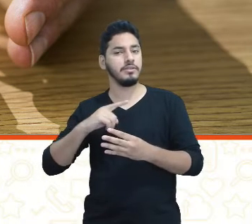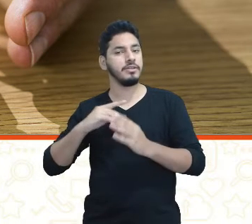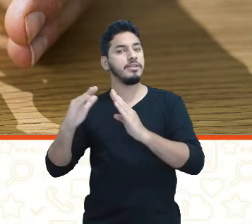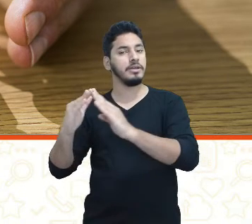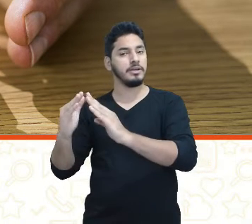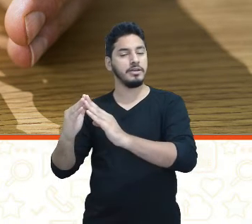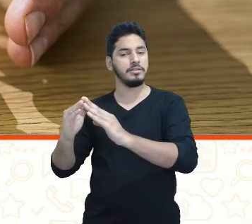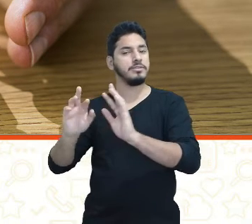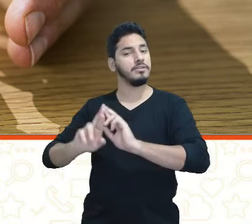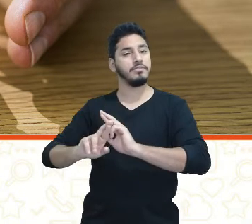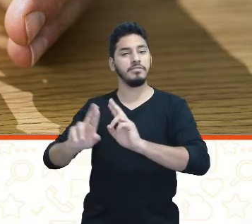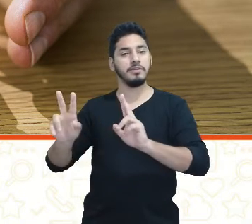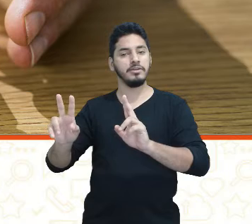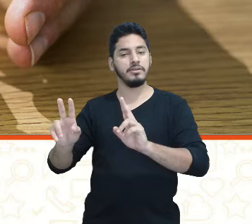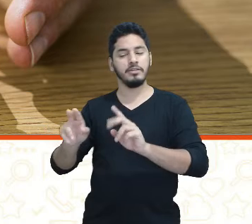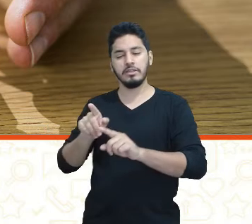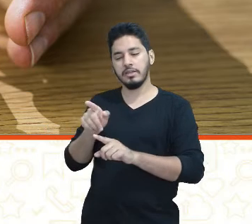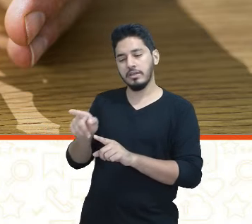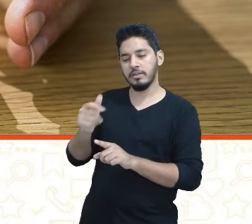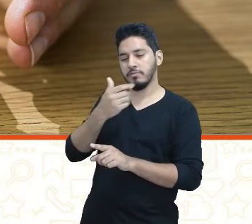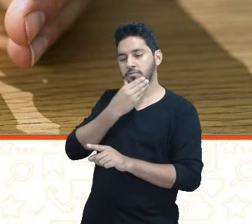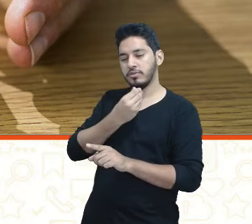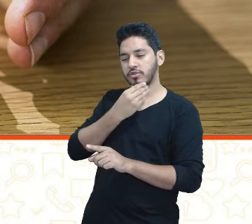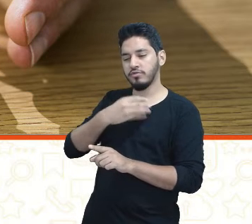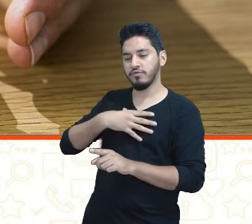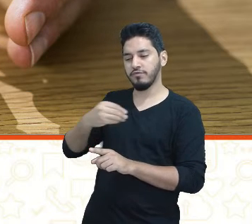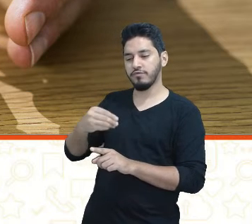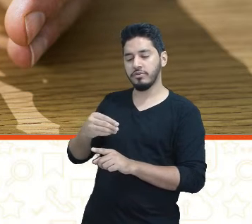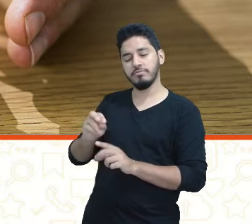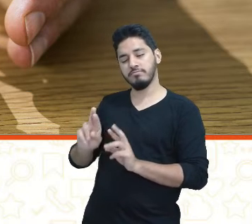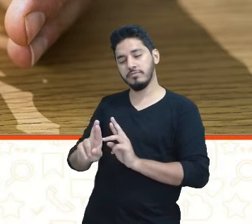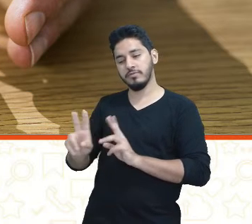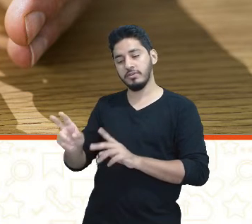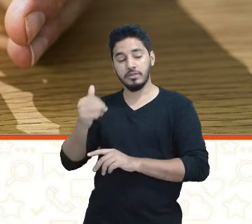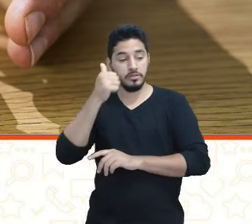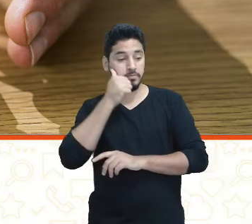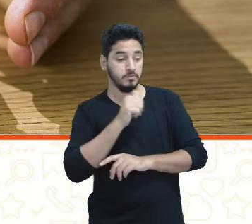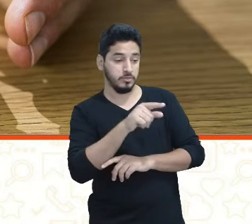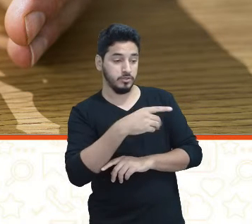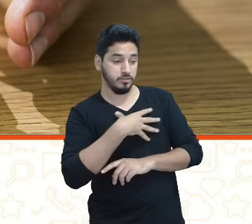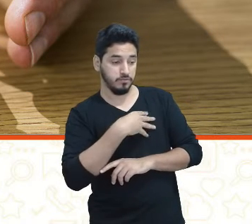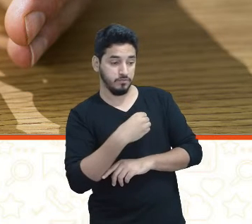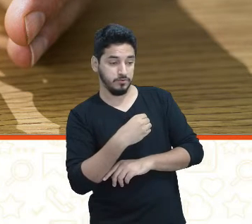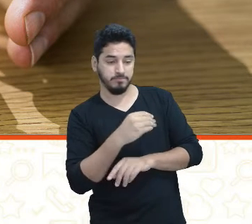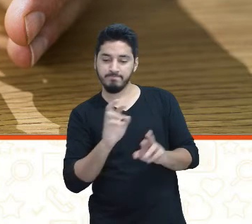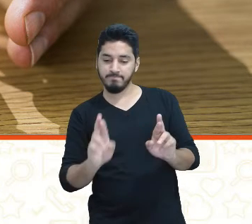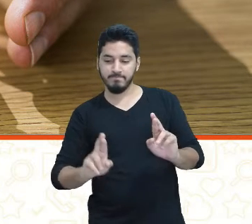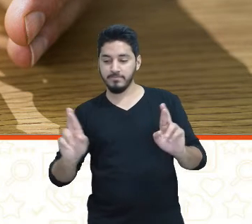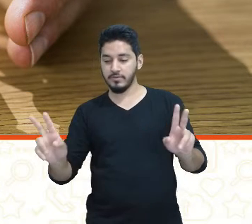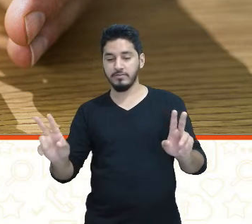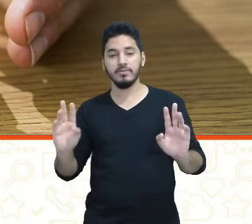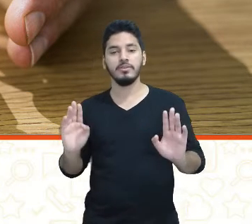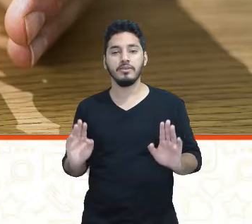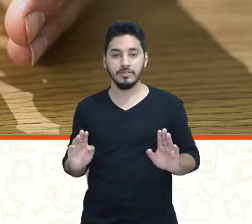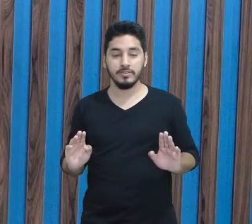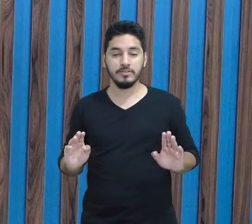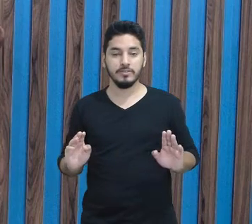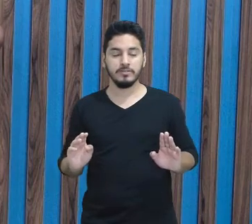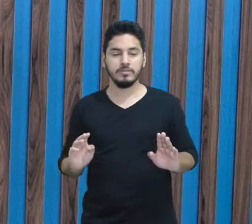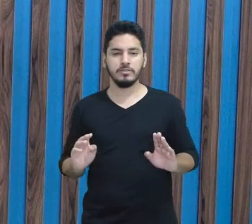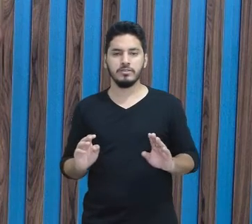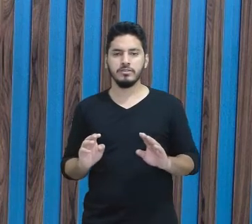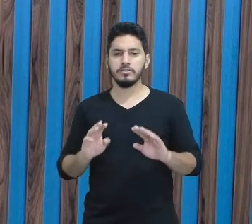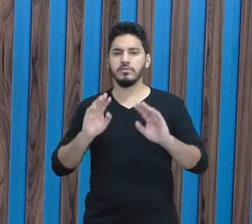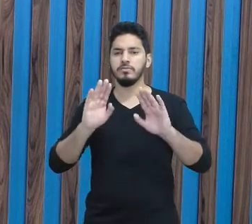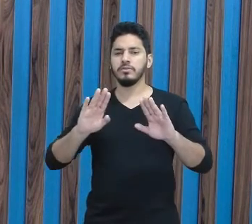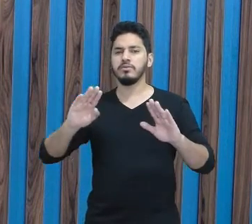cada filho é de um jeito, se comporta de uma maneira, tem uma emoção diferente para determinados assuntos. Mas e